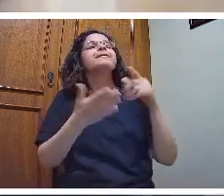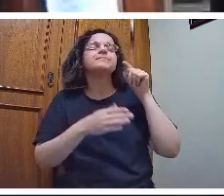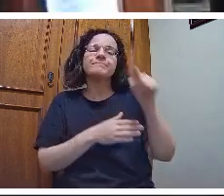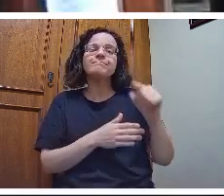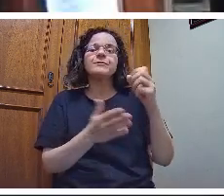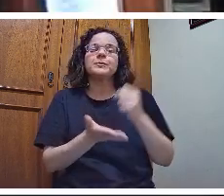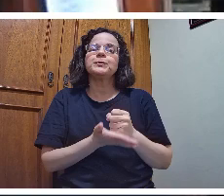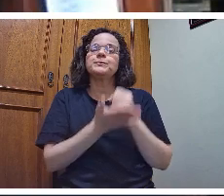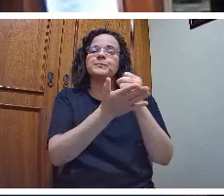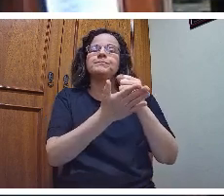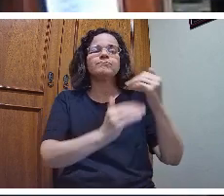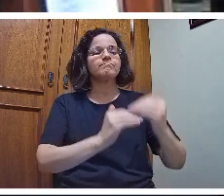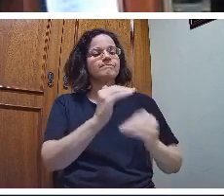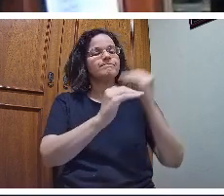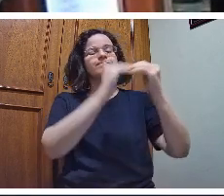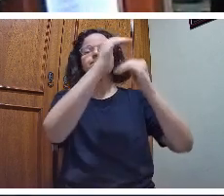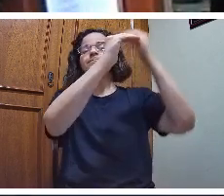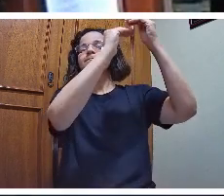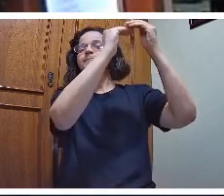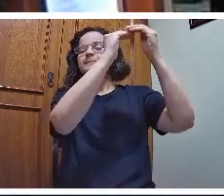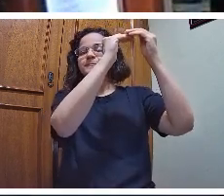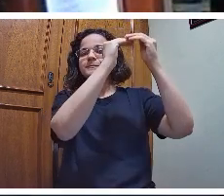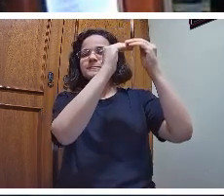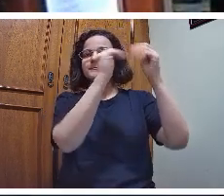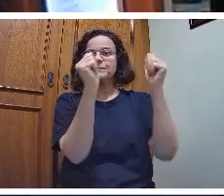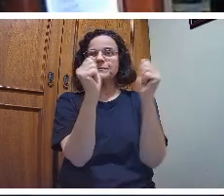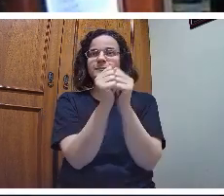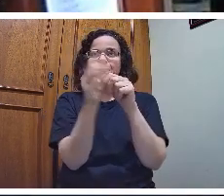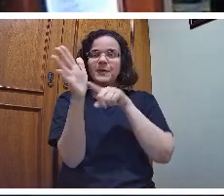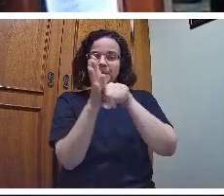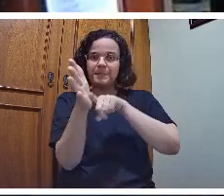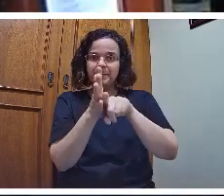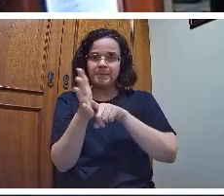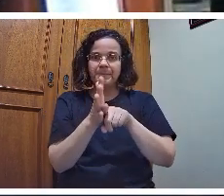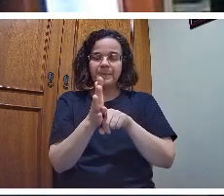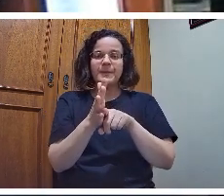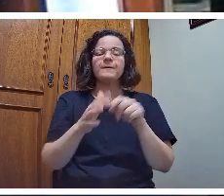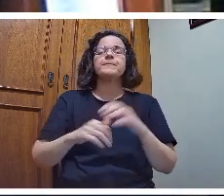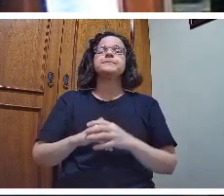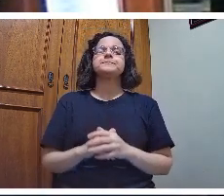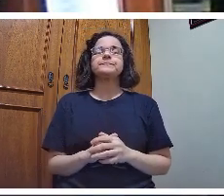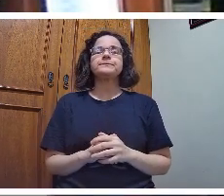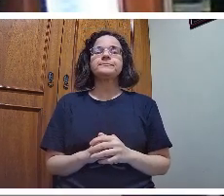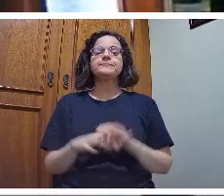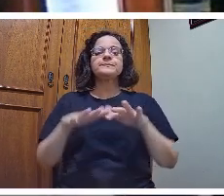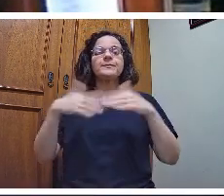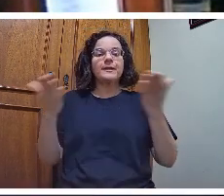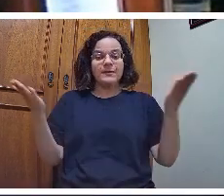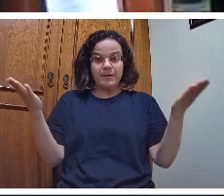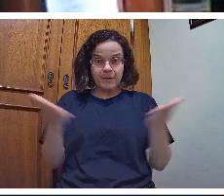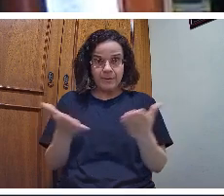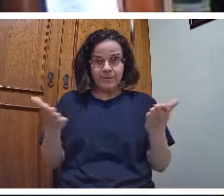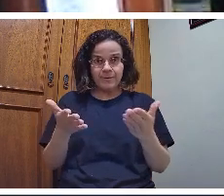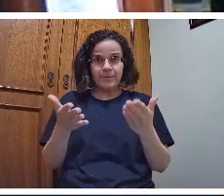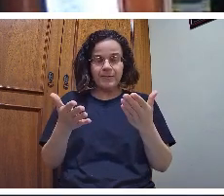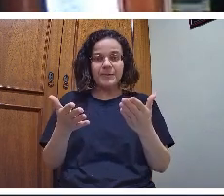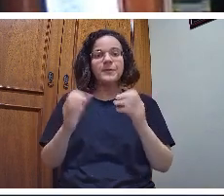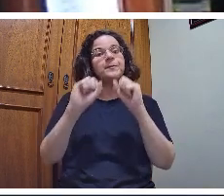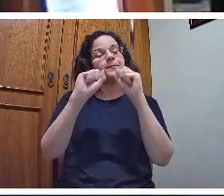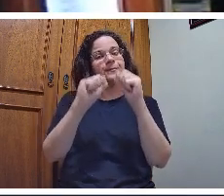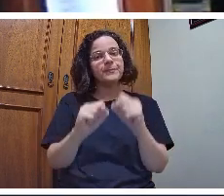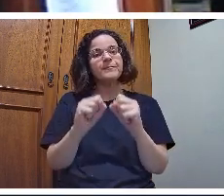a ascensão ao conhecimento científico mais elaborado. Nesse momento, pode-se